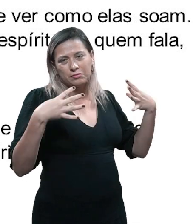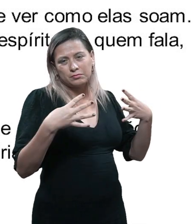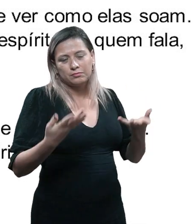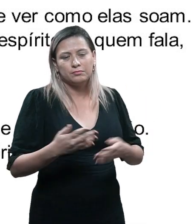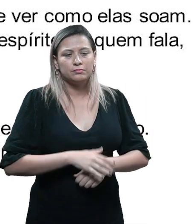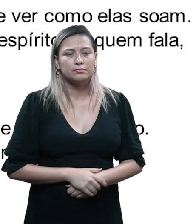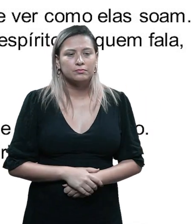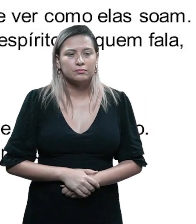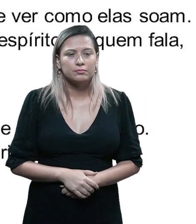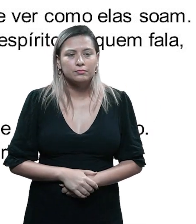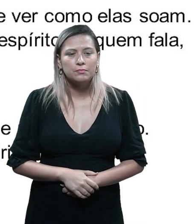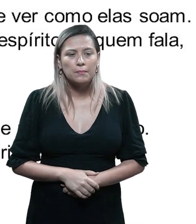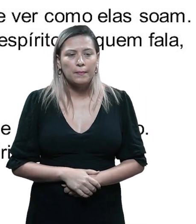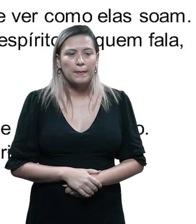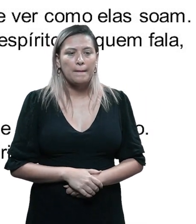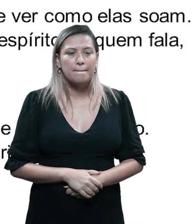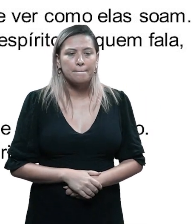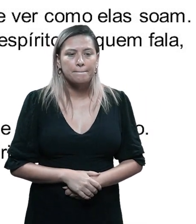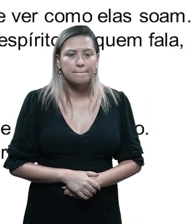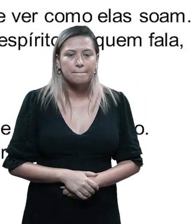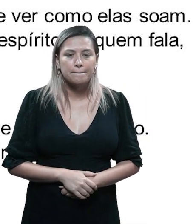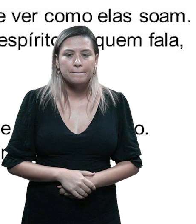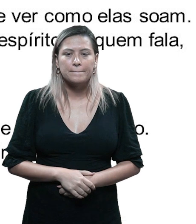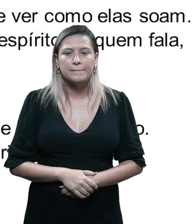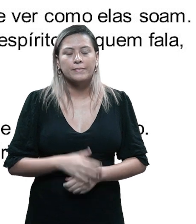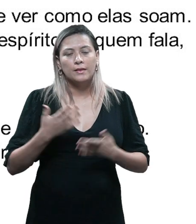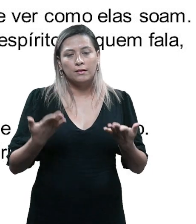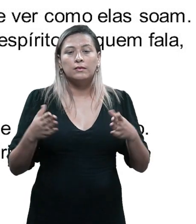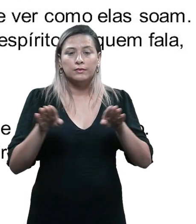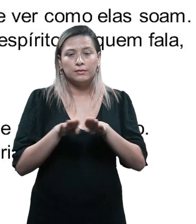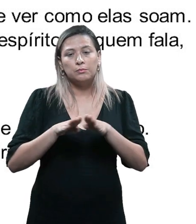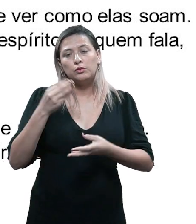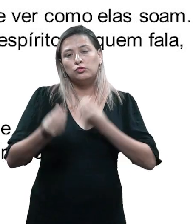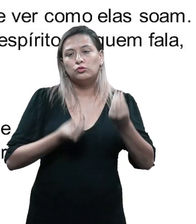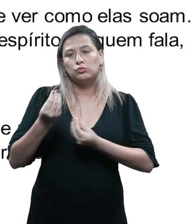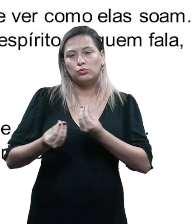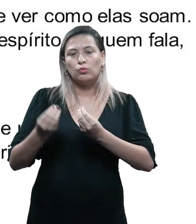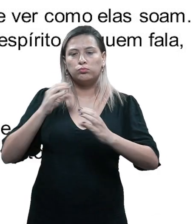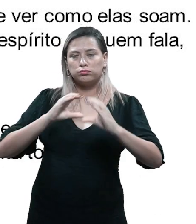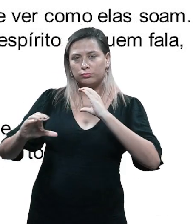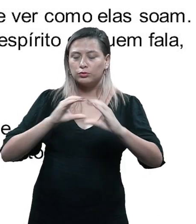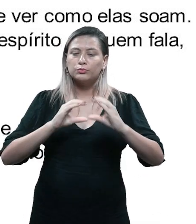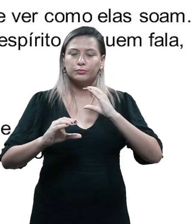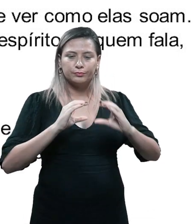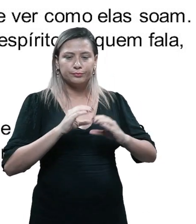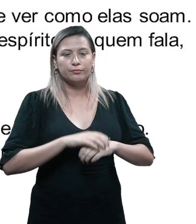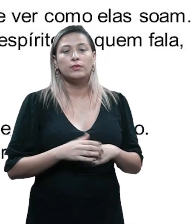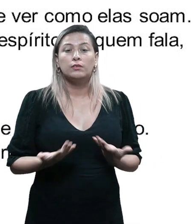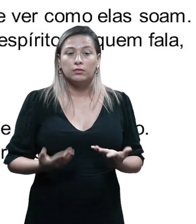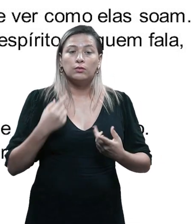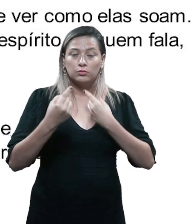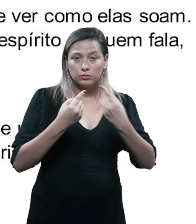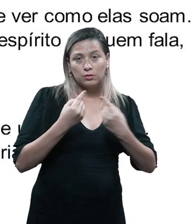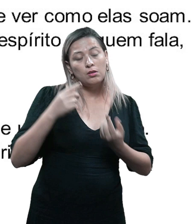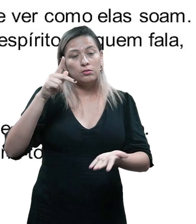A pesquisa do roteirista então consiste em estudar a forma como as pessoas se comunicam. Quando eu falei que